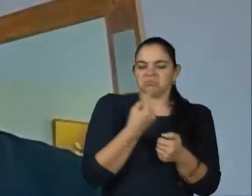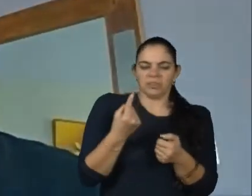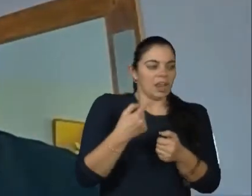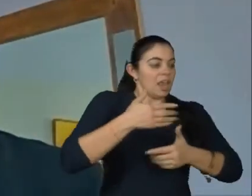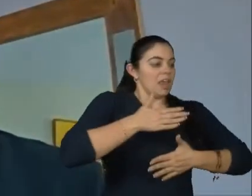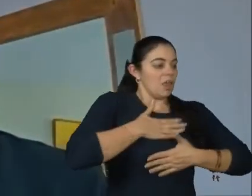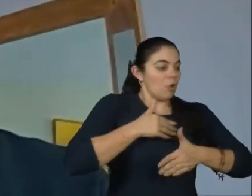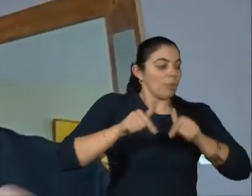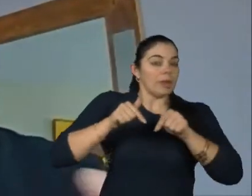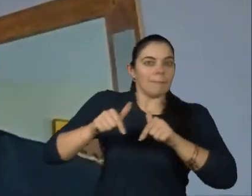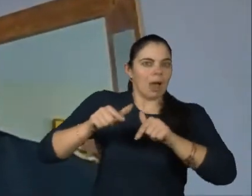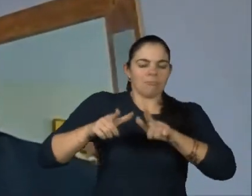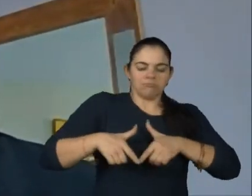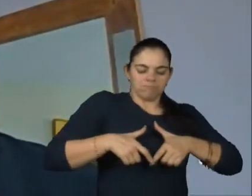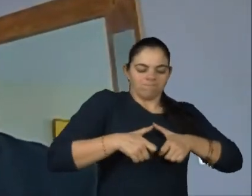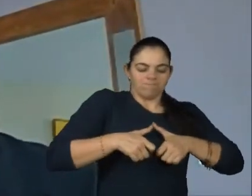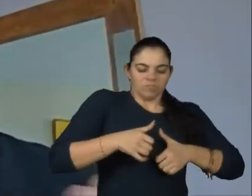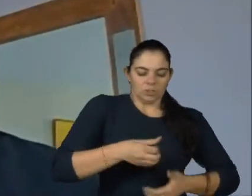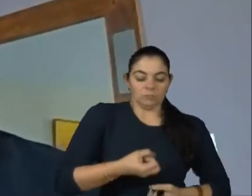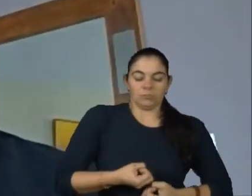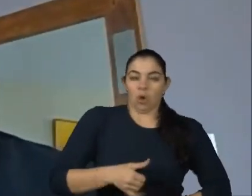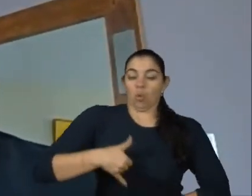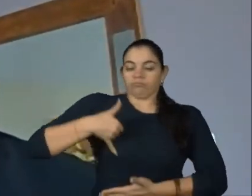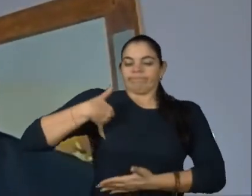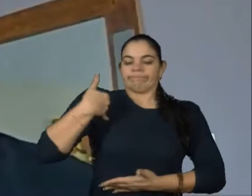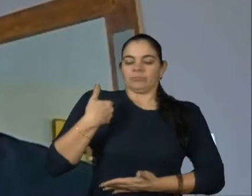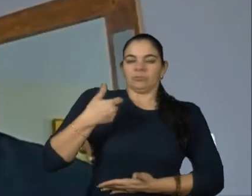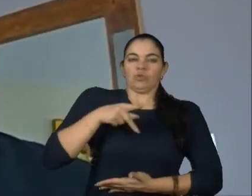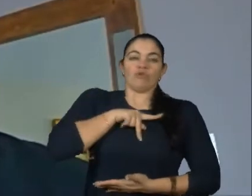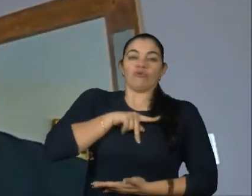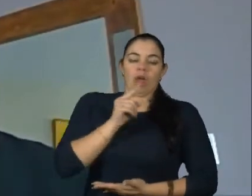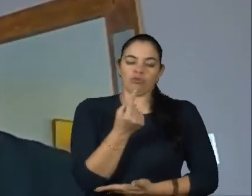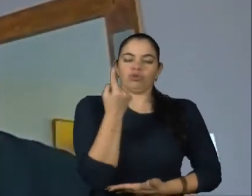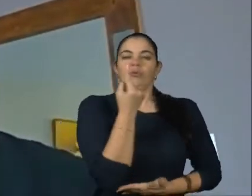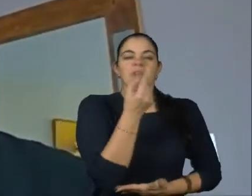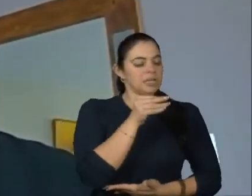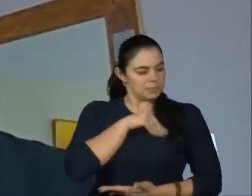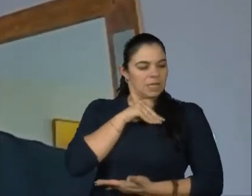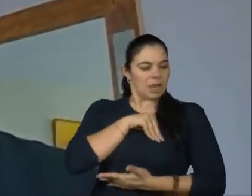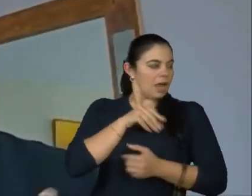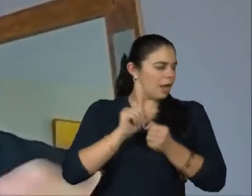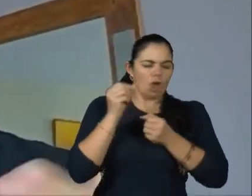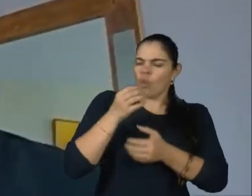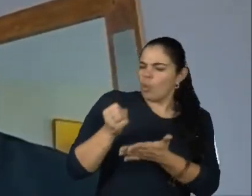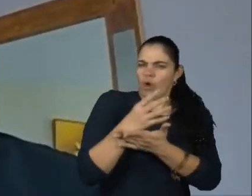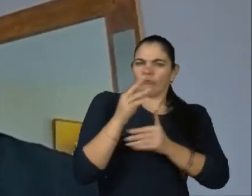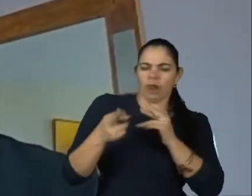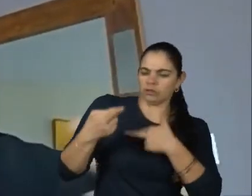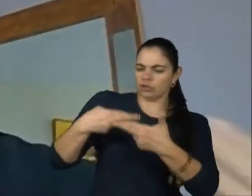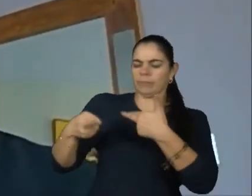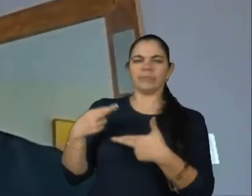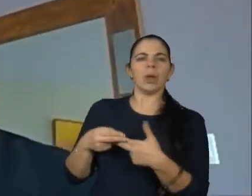trabalho ele engrandece, ele traz muita autonomia. Você ganha um salário, você faz novos relacionamentos e tudo mais.